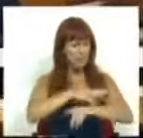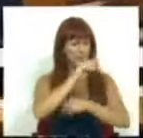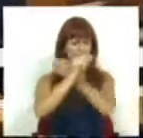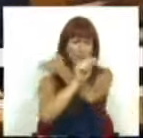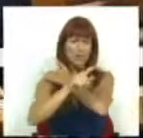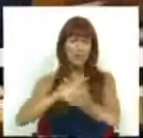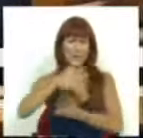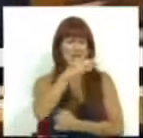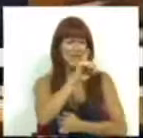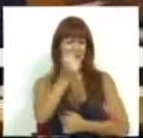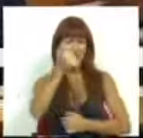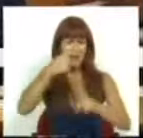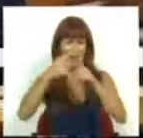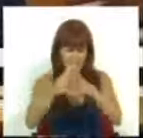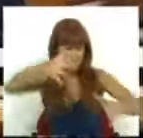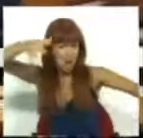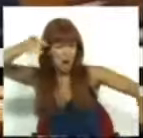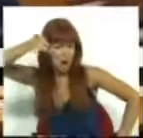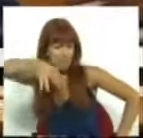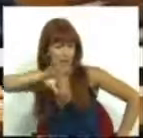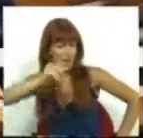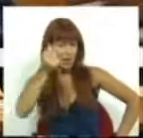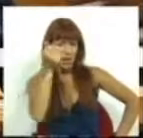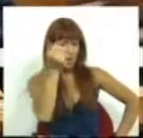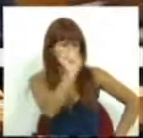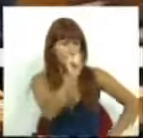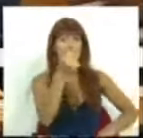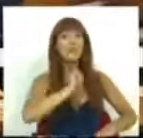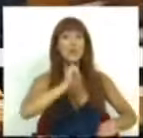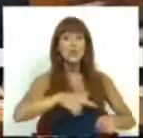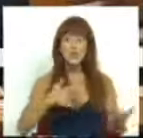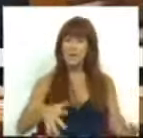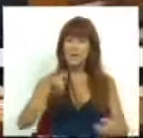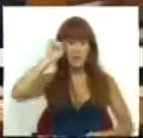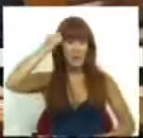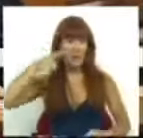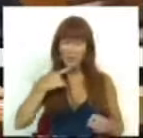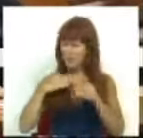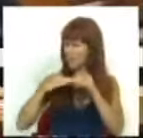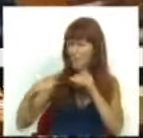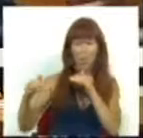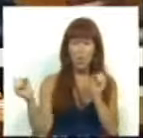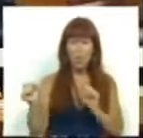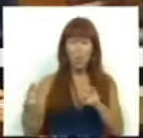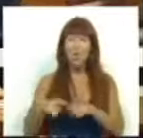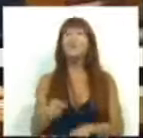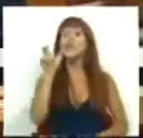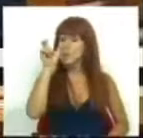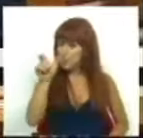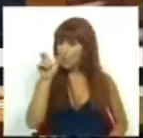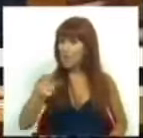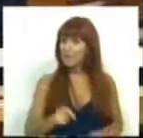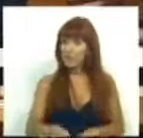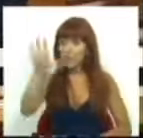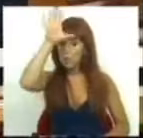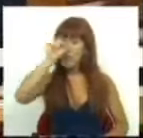regional 65 vezes superior à da região autónoma dos Açores. Uma situação de crise insustentável são as palavras